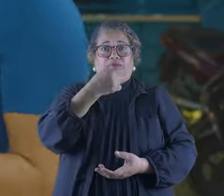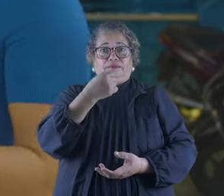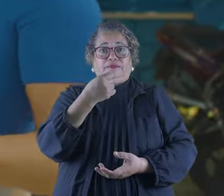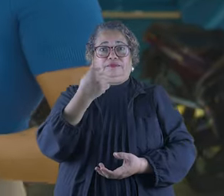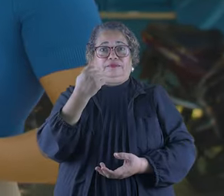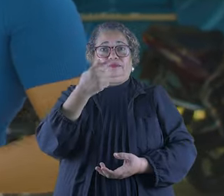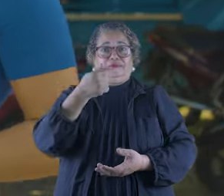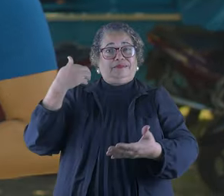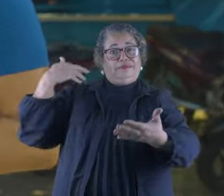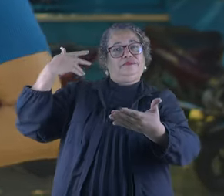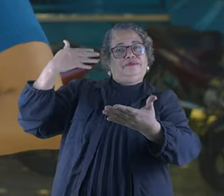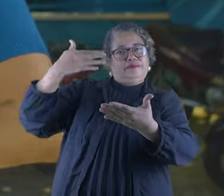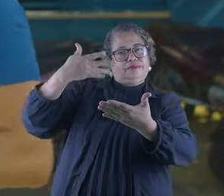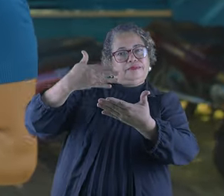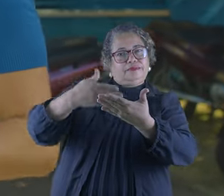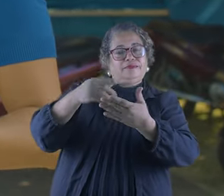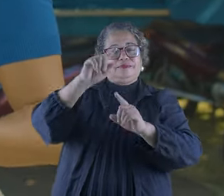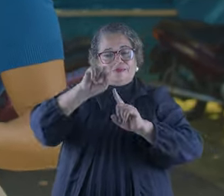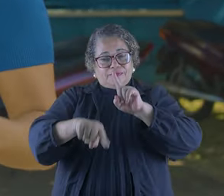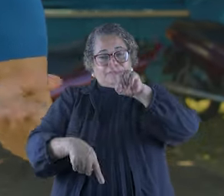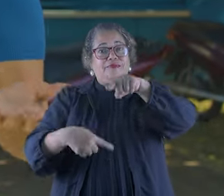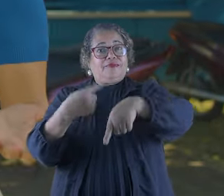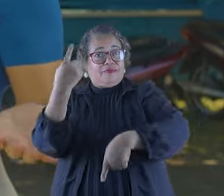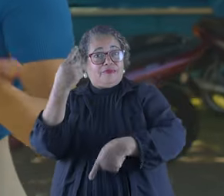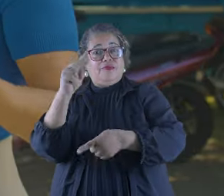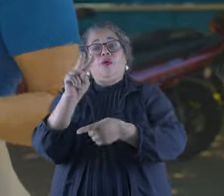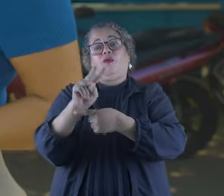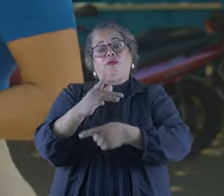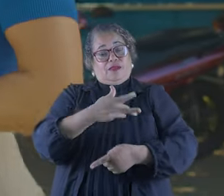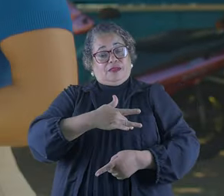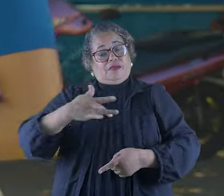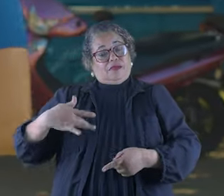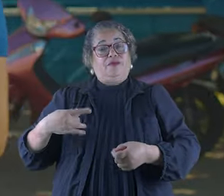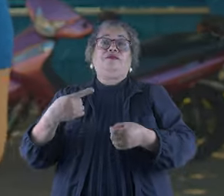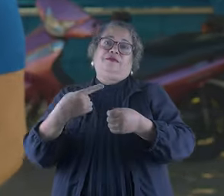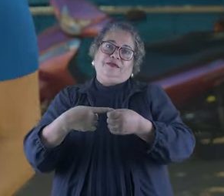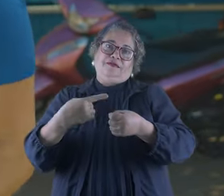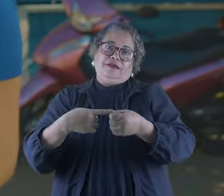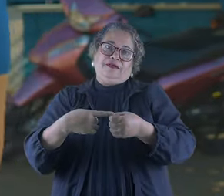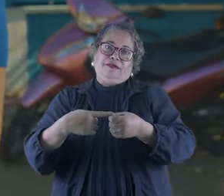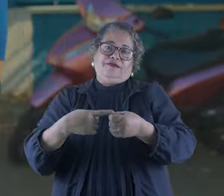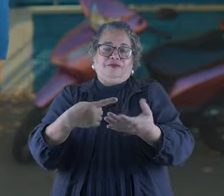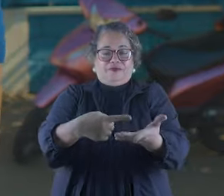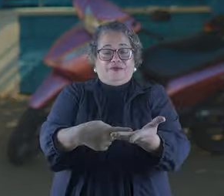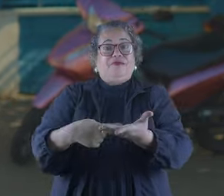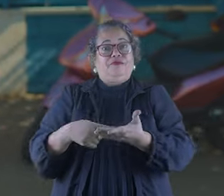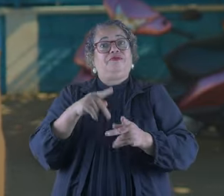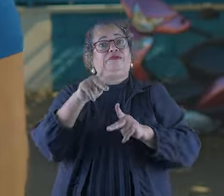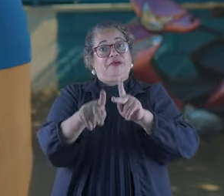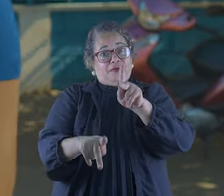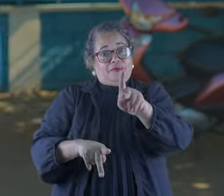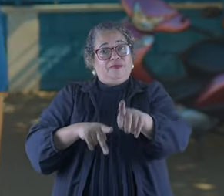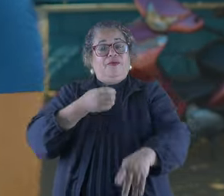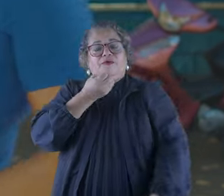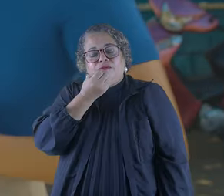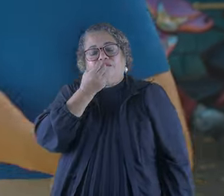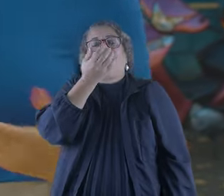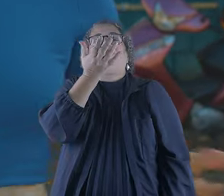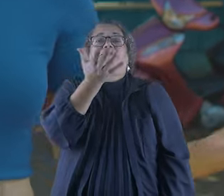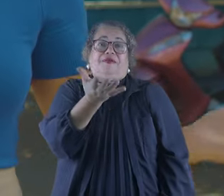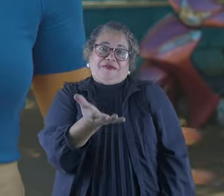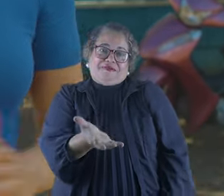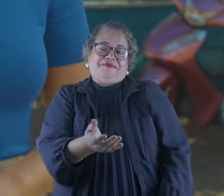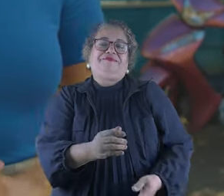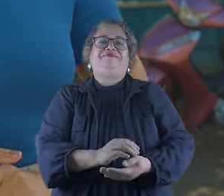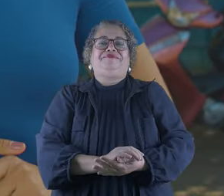De 2017 pra cá, muita coisa foi feita para cuidar da nossa saúde. E pra apontar isso, chamamos quem mais entende da